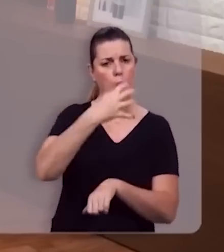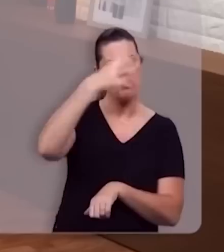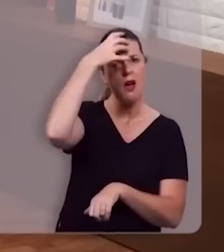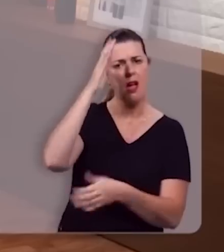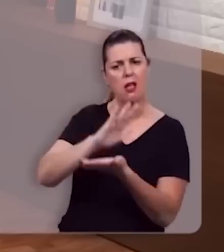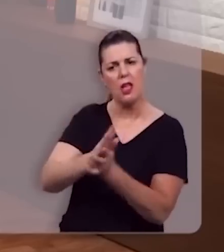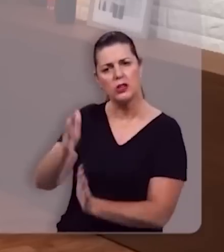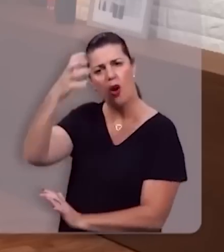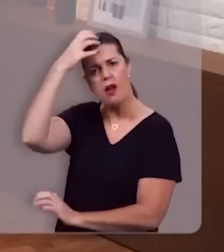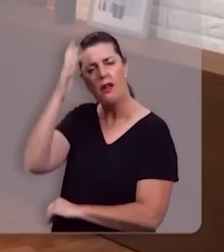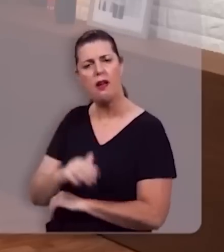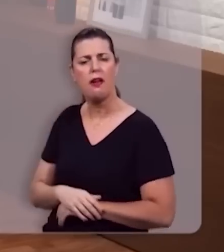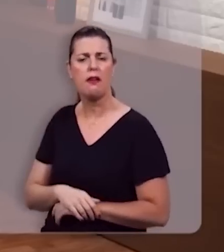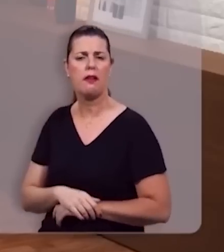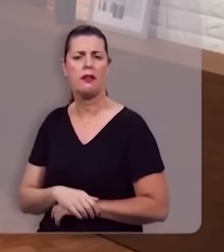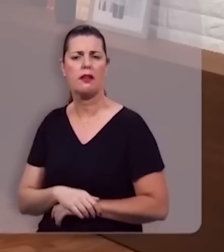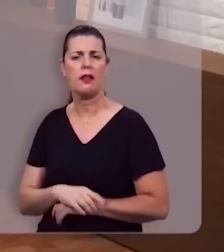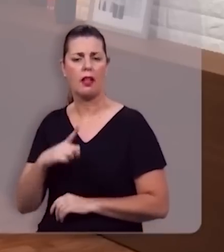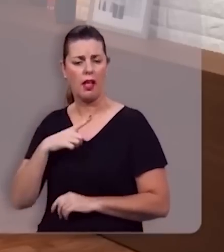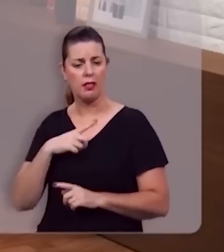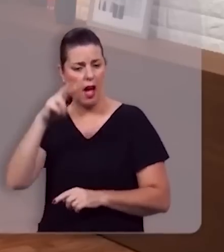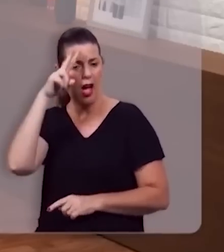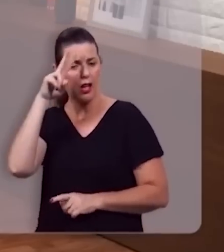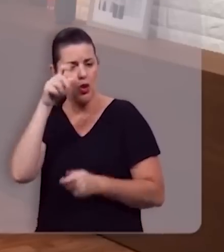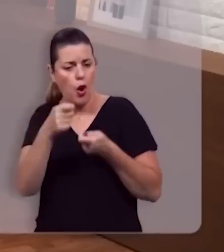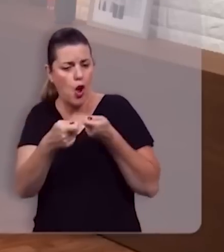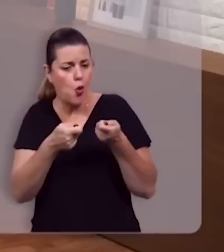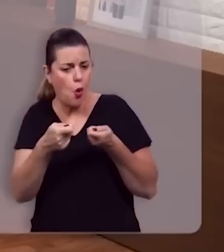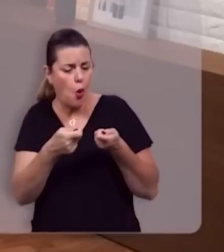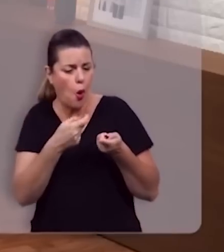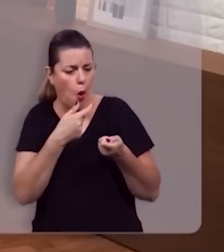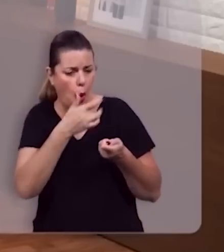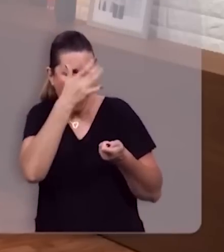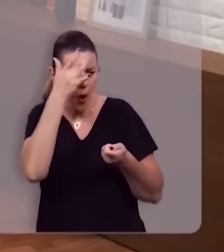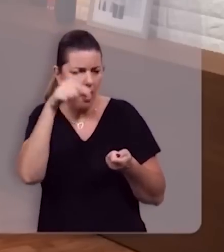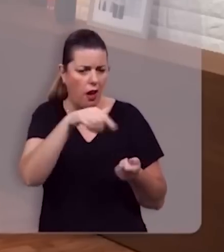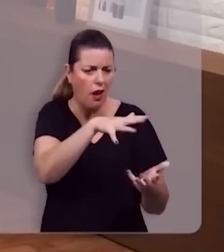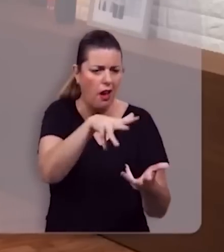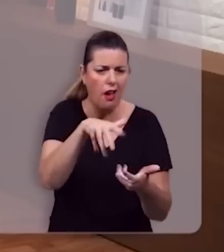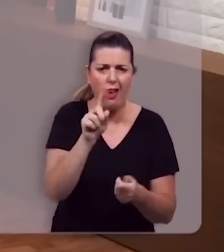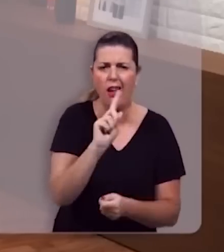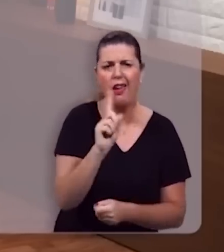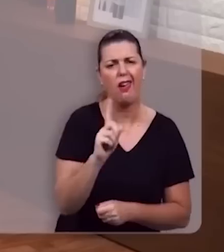Quem está com a história no controle das suas mãos não são os poderosos deste século.